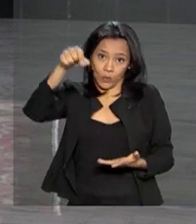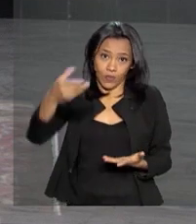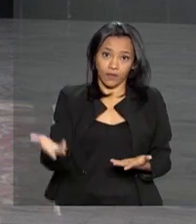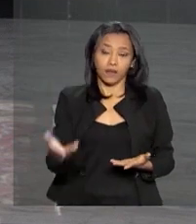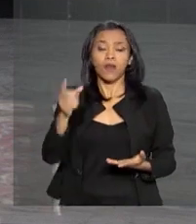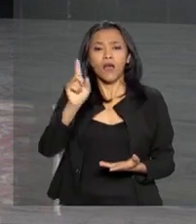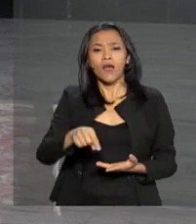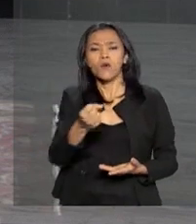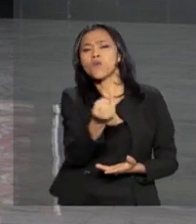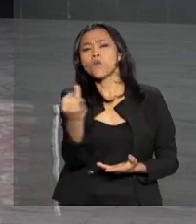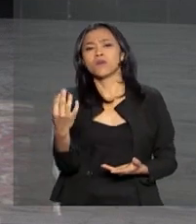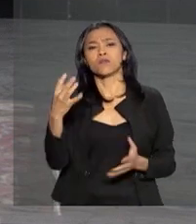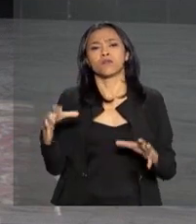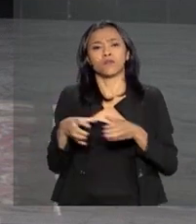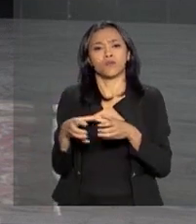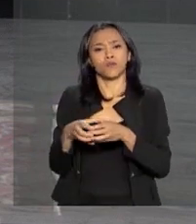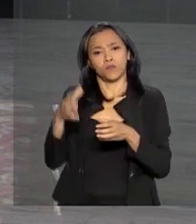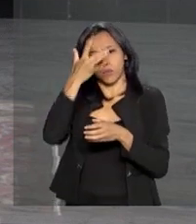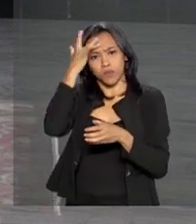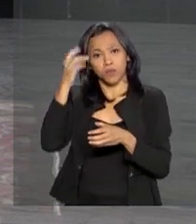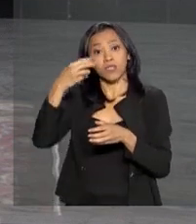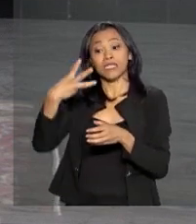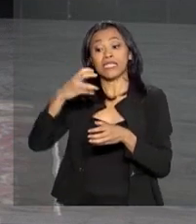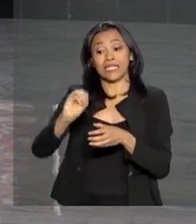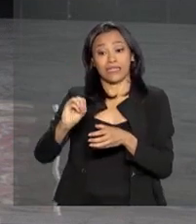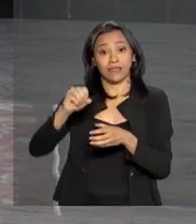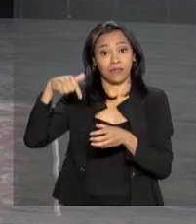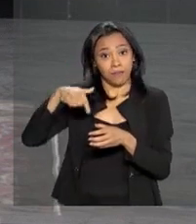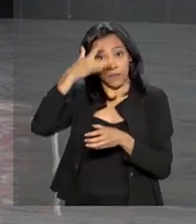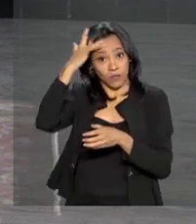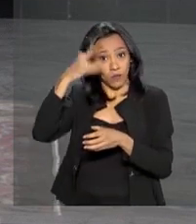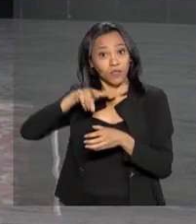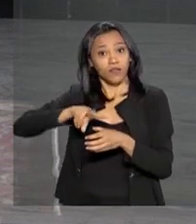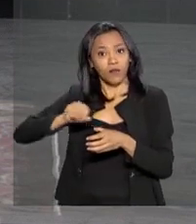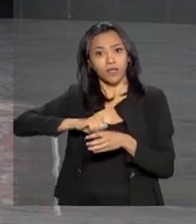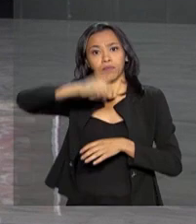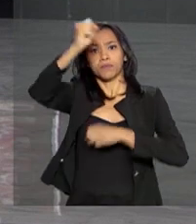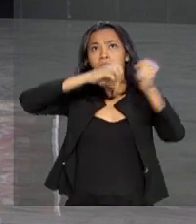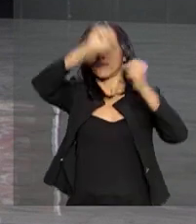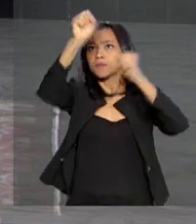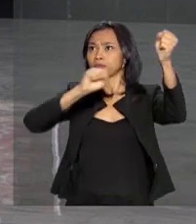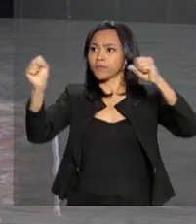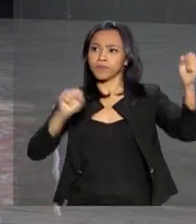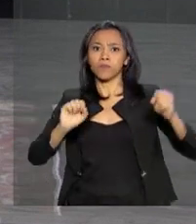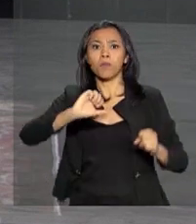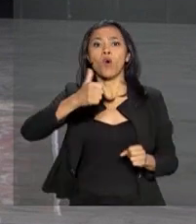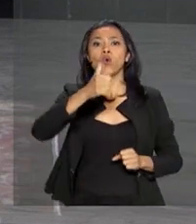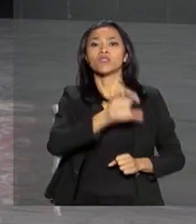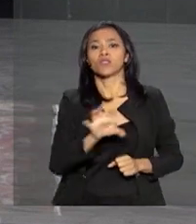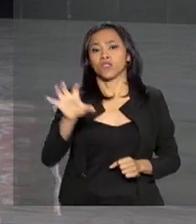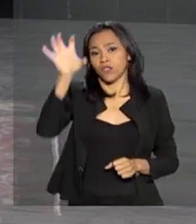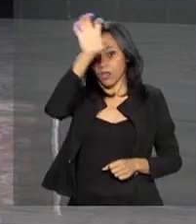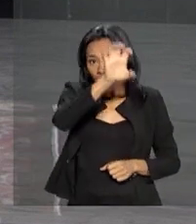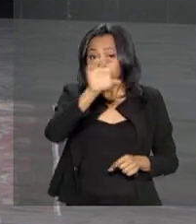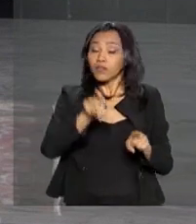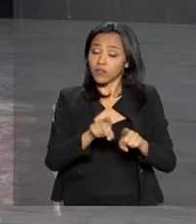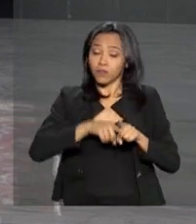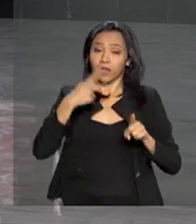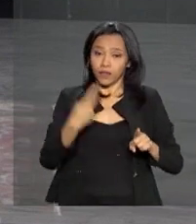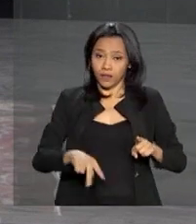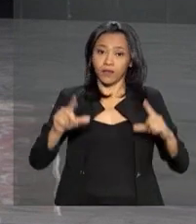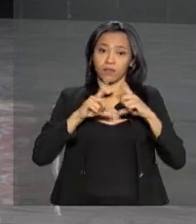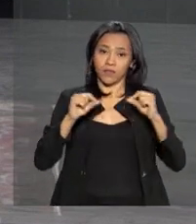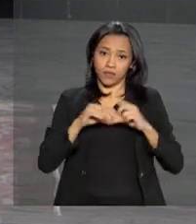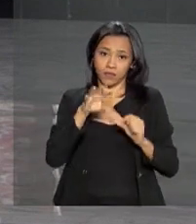São 30 profissionais e observadores que vão estar distribuídos por 11 estados e também pelo Distrito